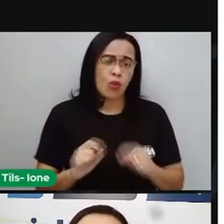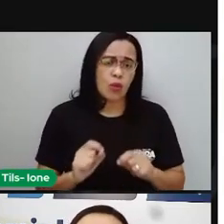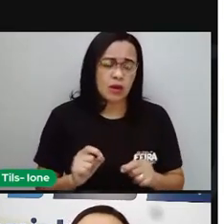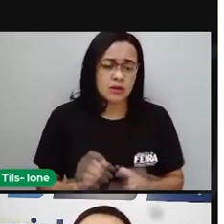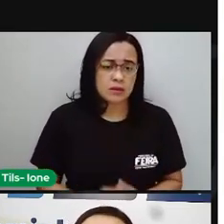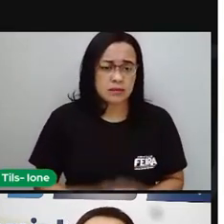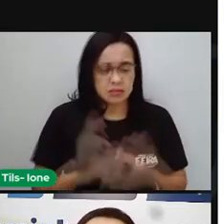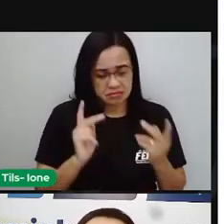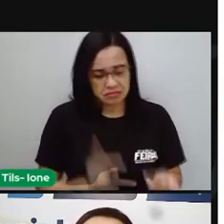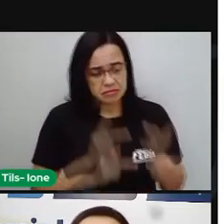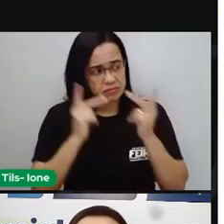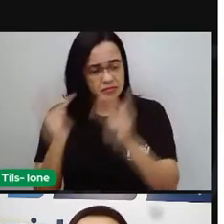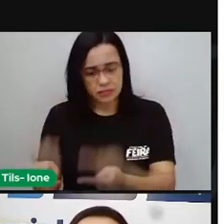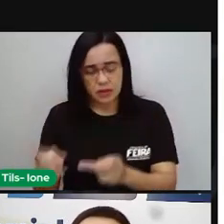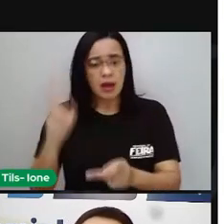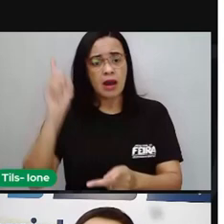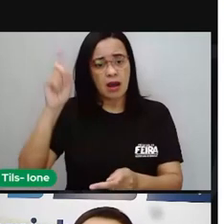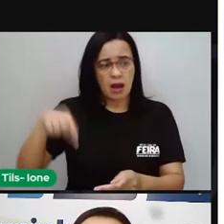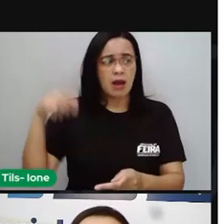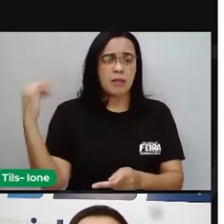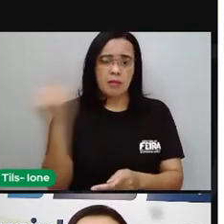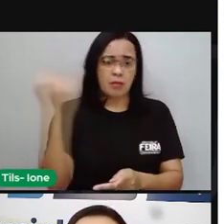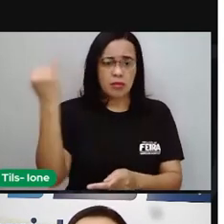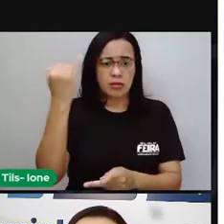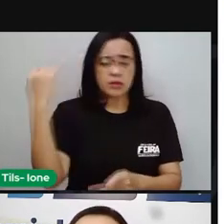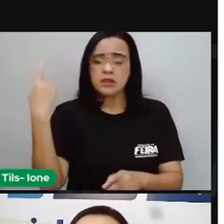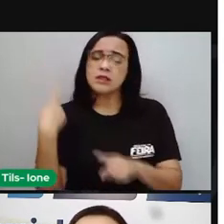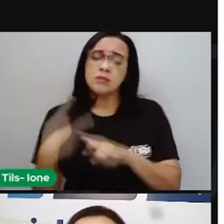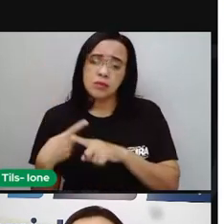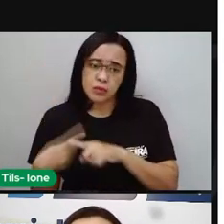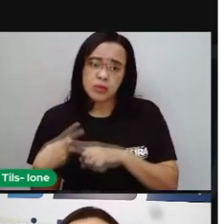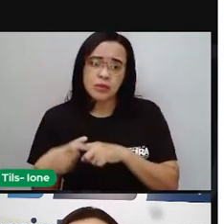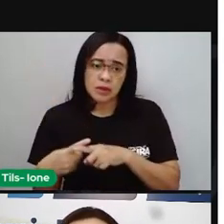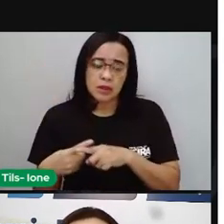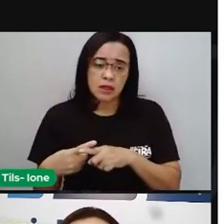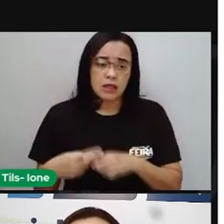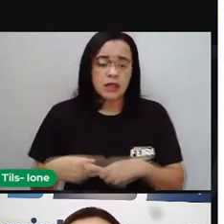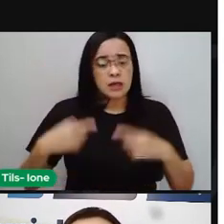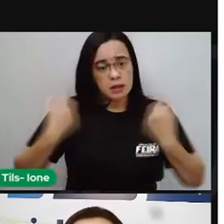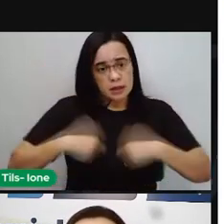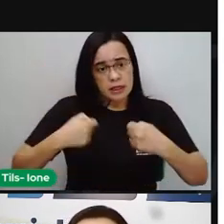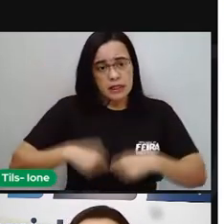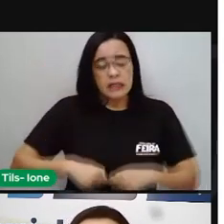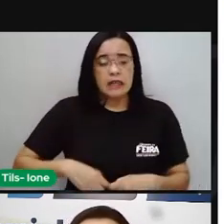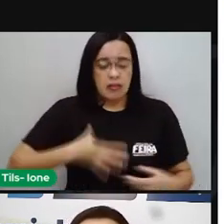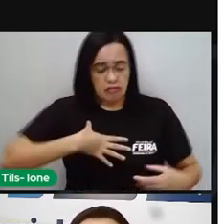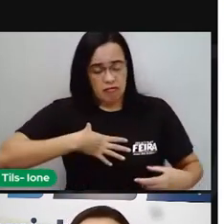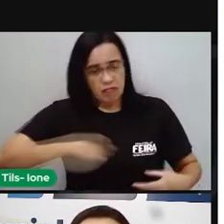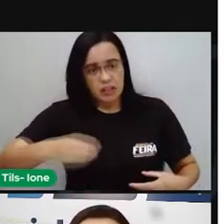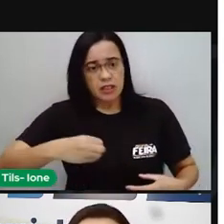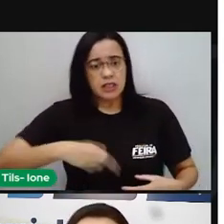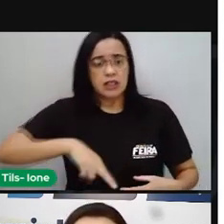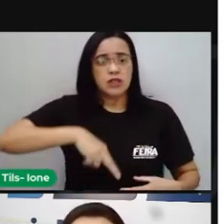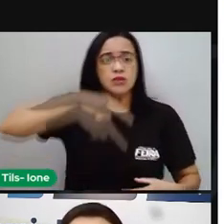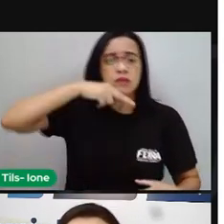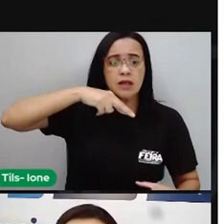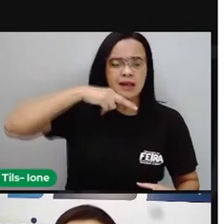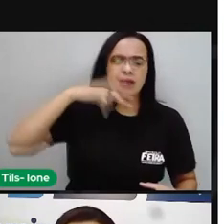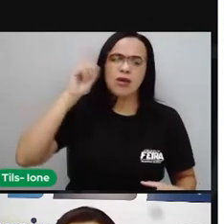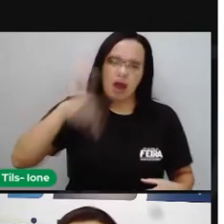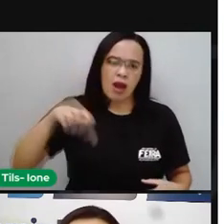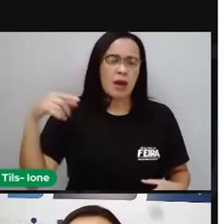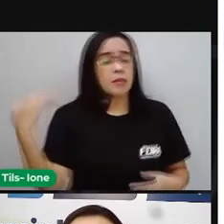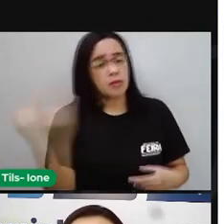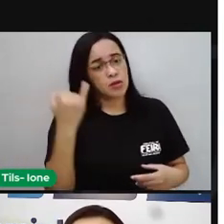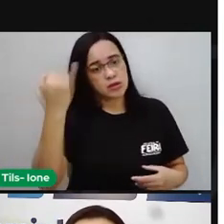ela é muito importante. A presença, né? Dos filhos, dos netos ali é algo importante. A pessoa vai passando